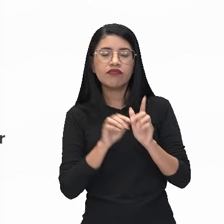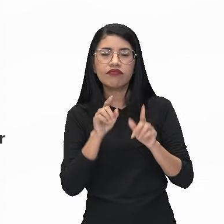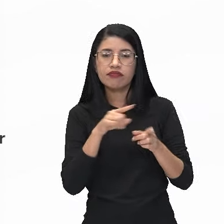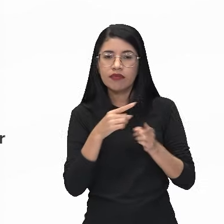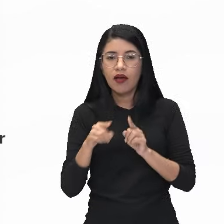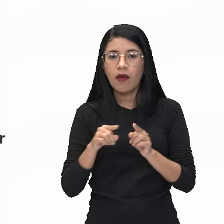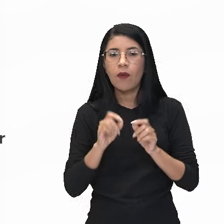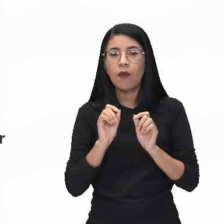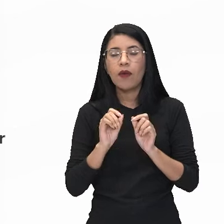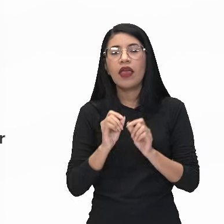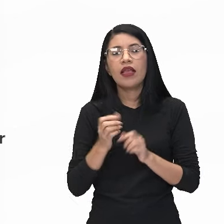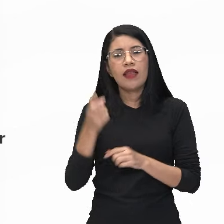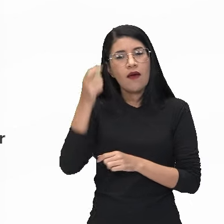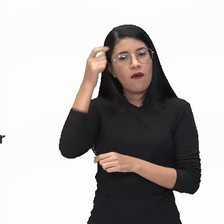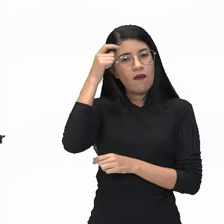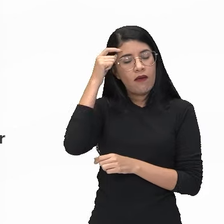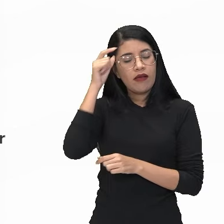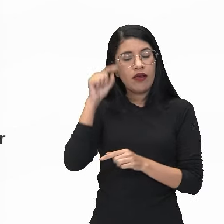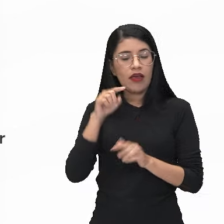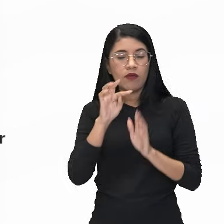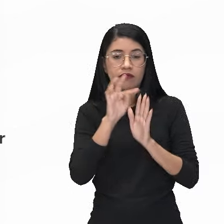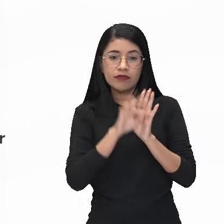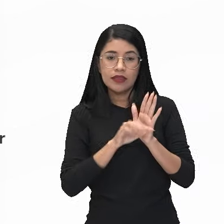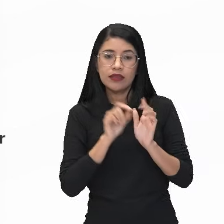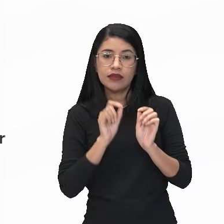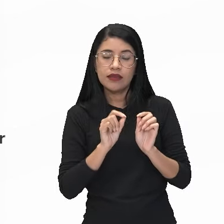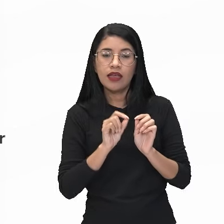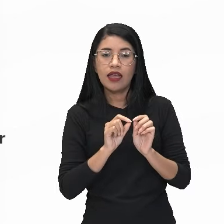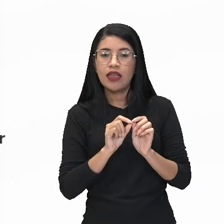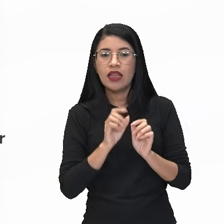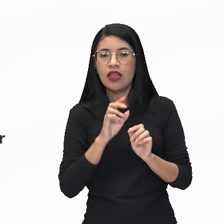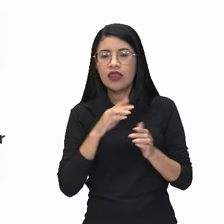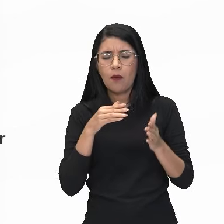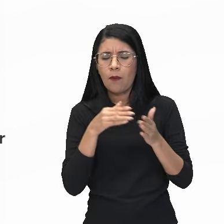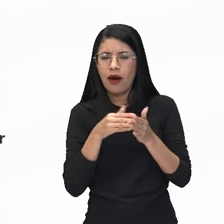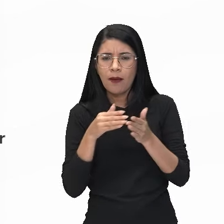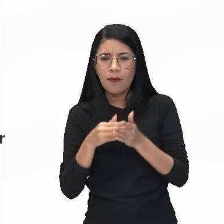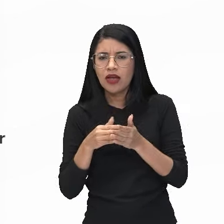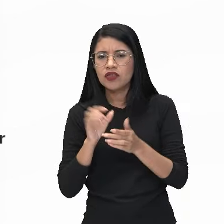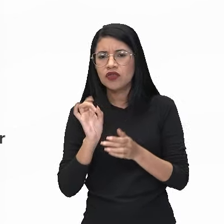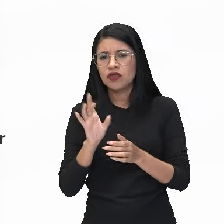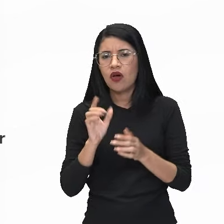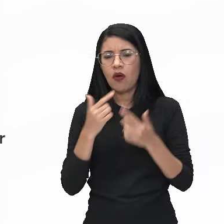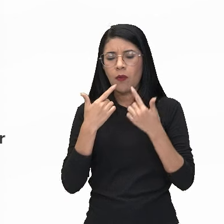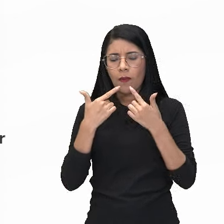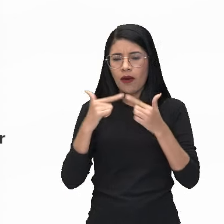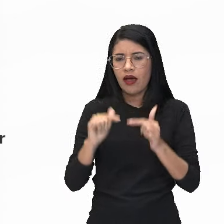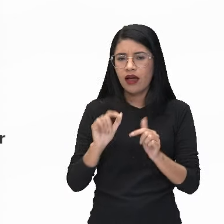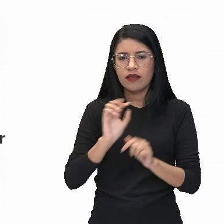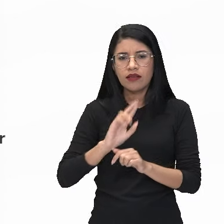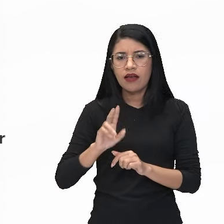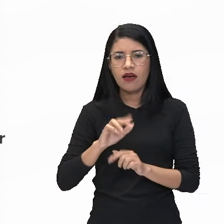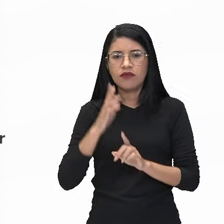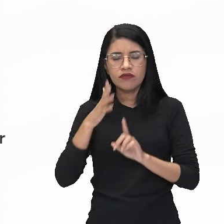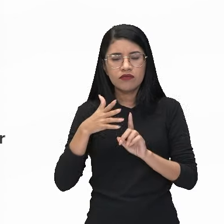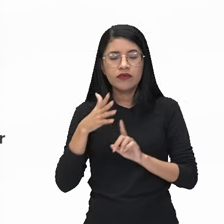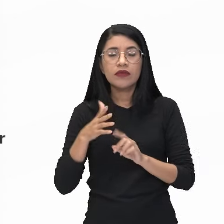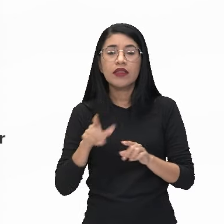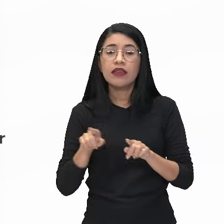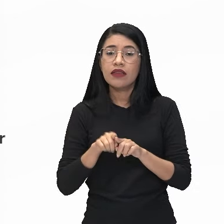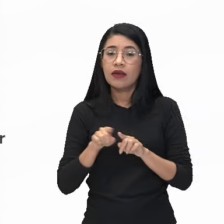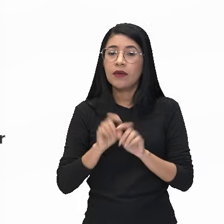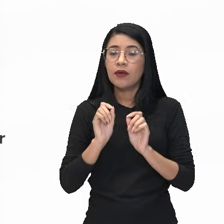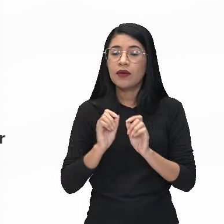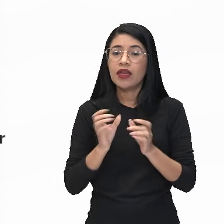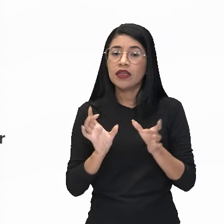estamos conscientes de que esta materialidade não se limitará nos aspectos linguísticos e discursivos, mas também